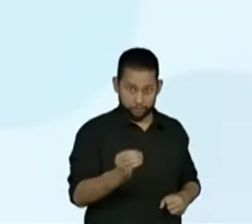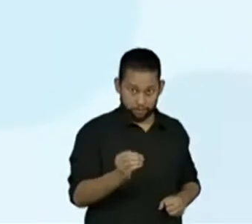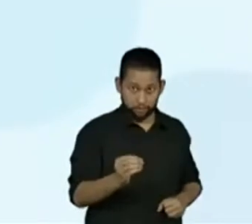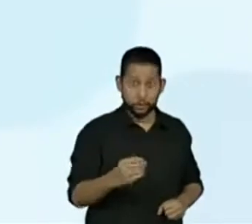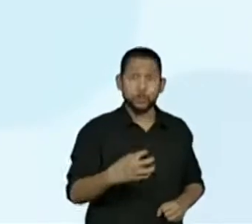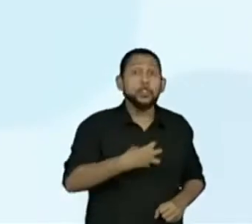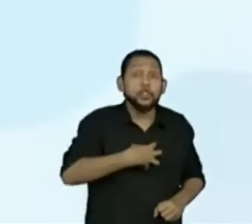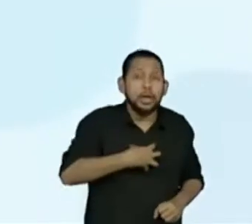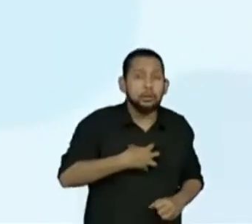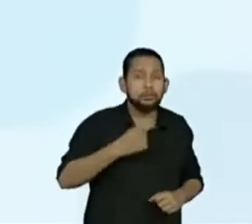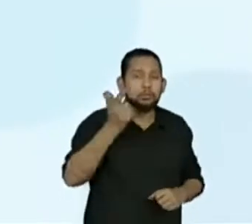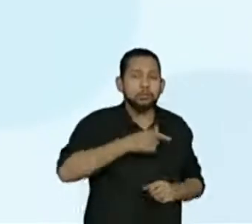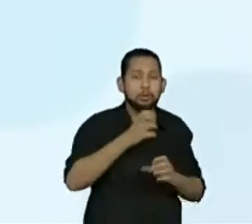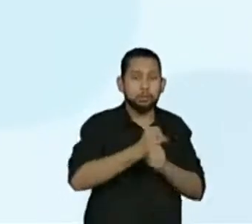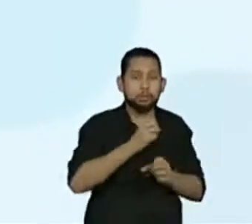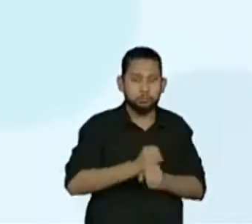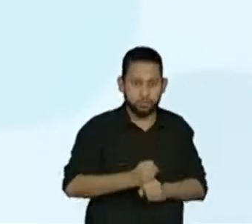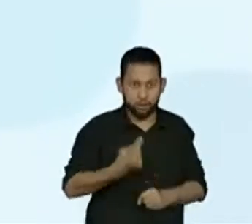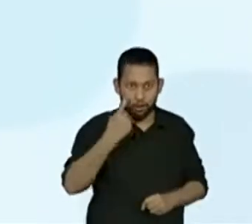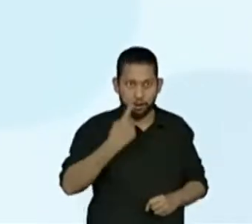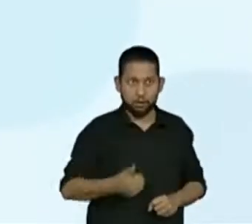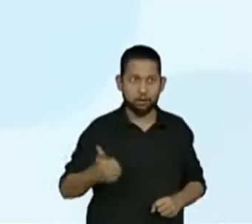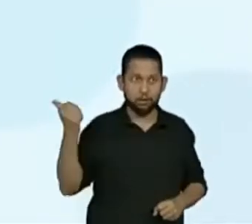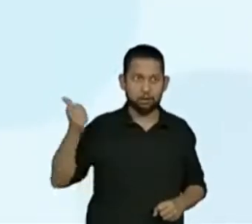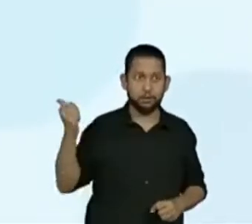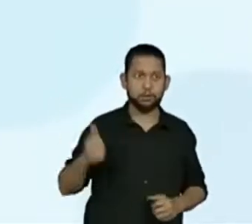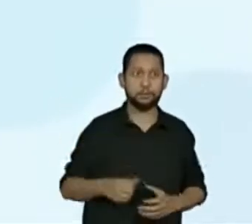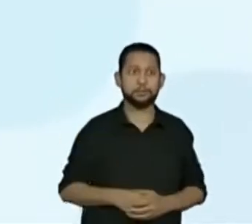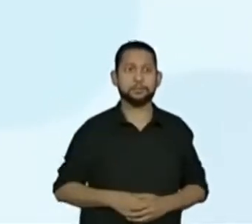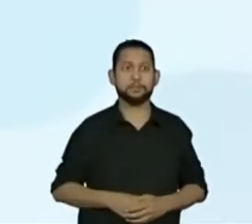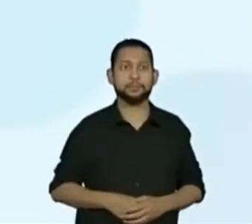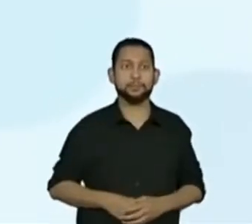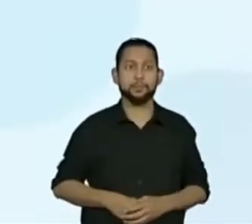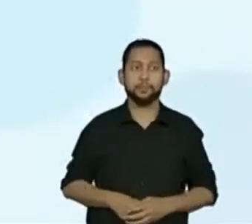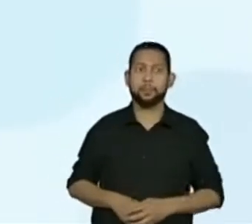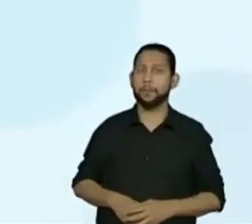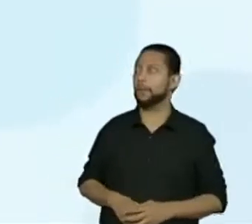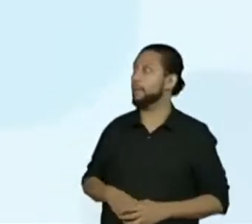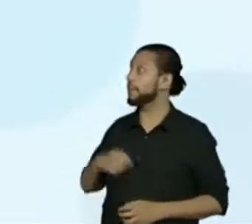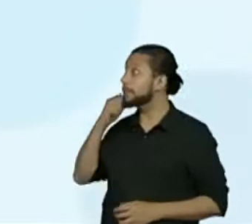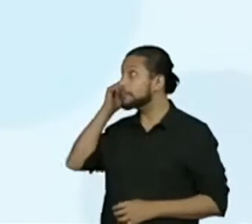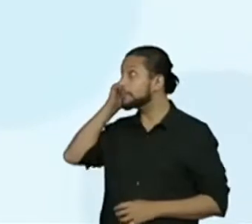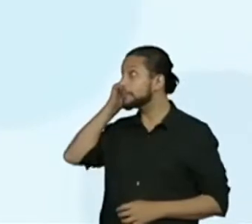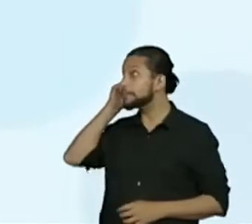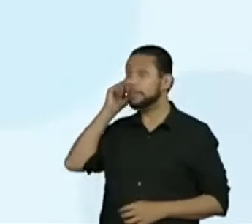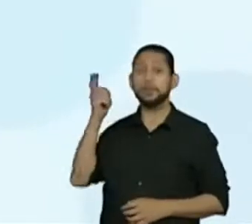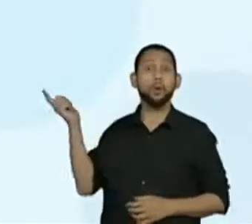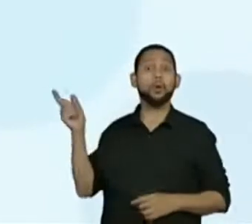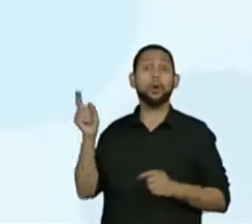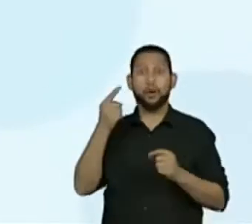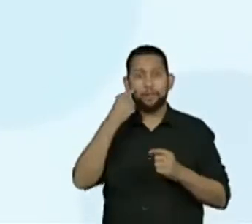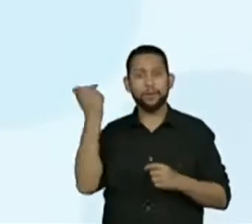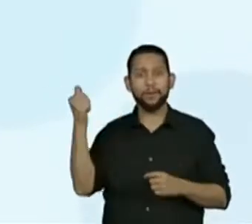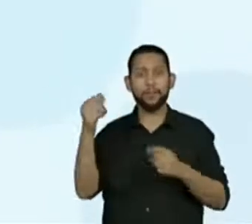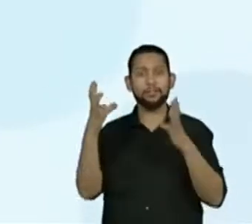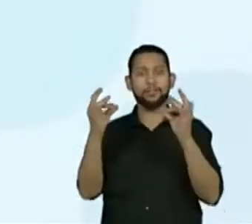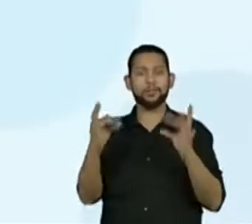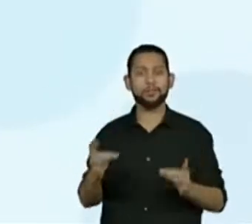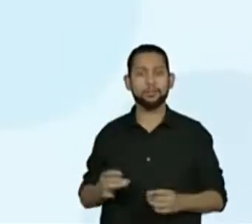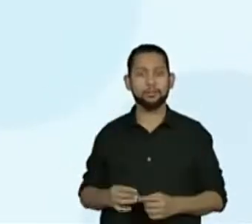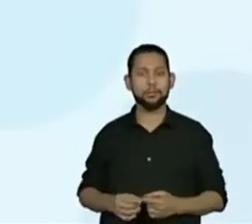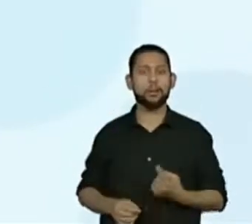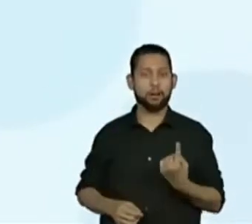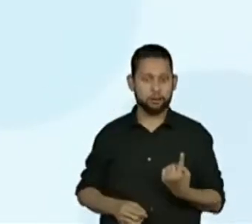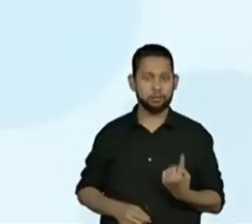uma forma aqui para vocês? Vamos lá, oráculo! Eu fiz aqui pela decomposição para aqueles